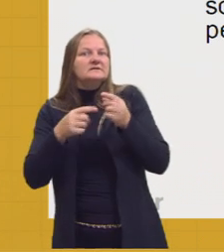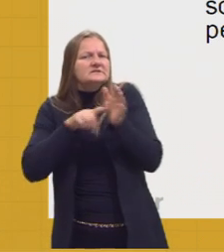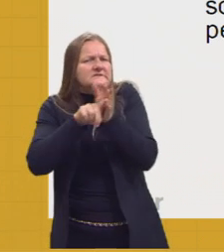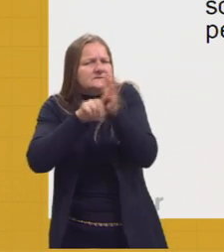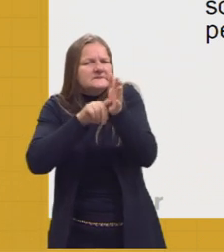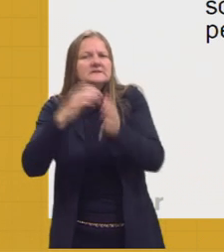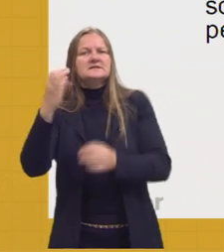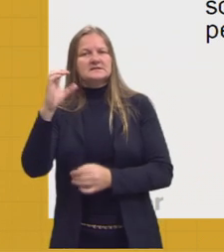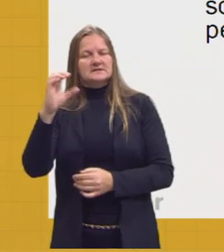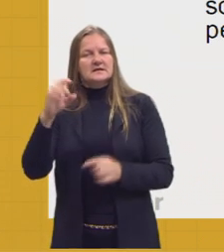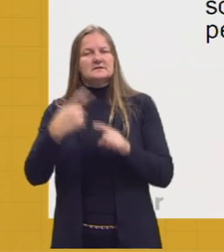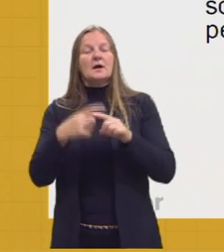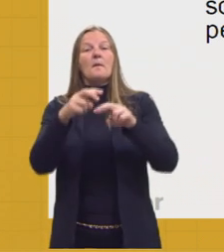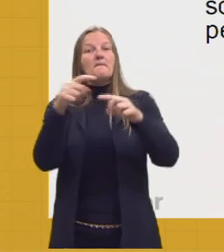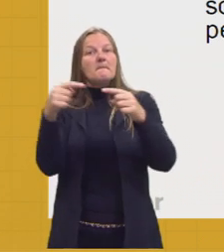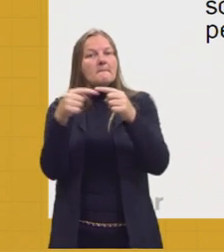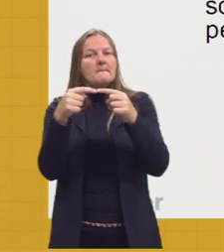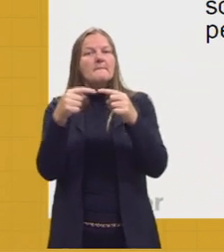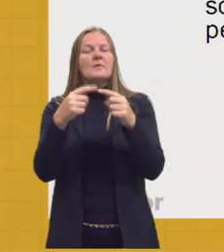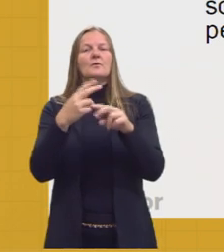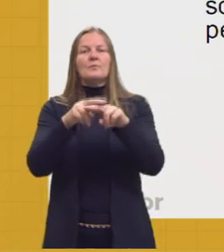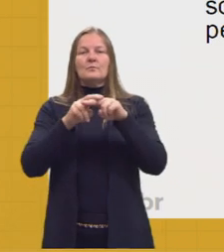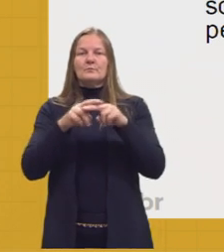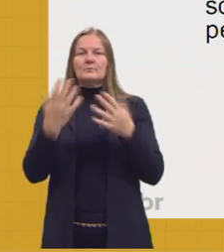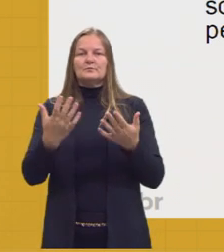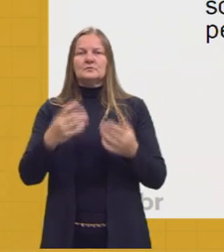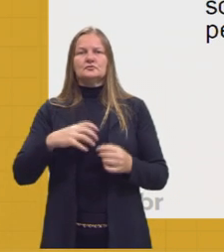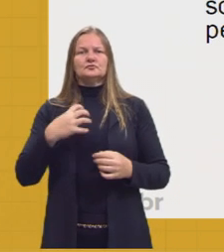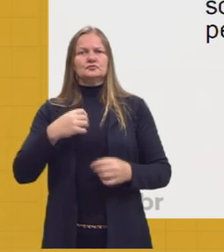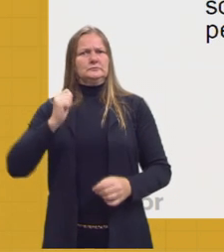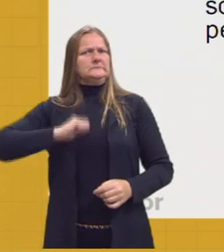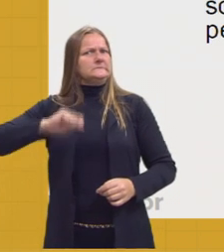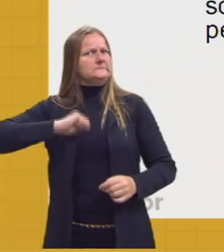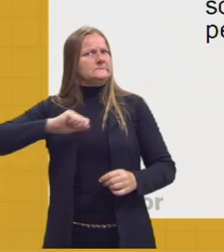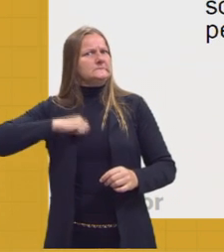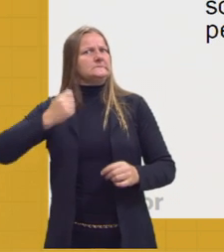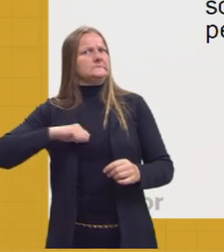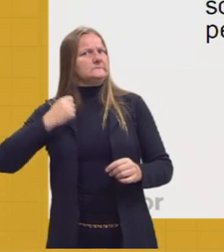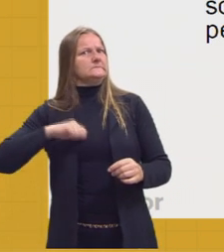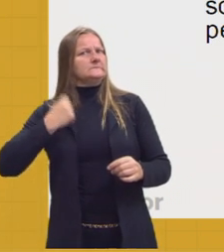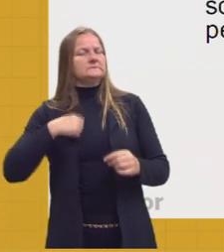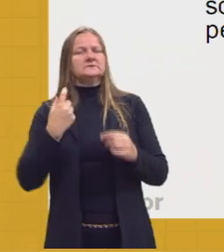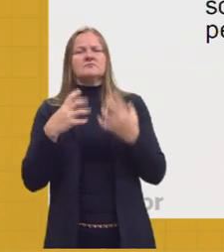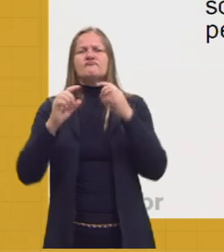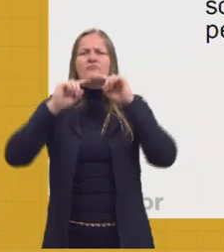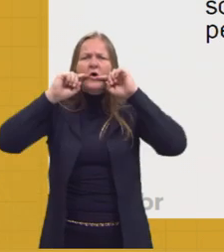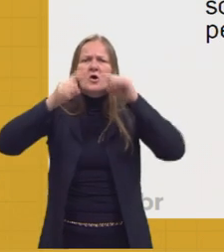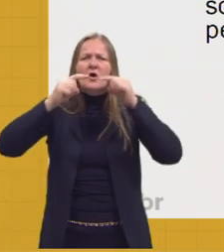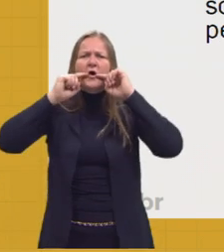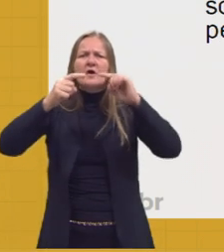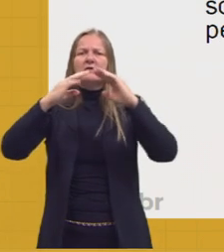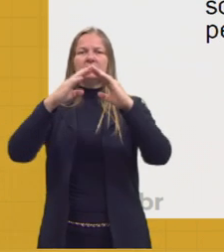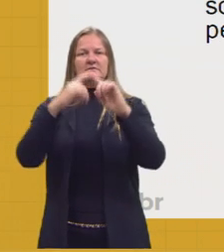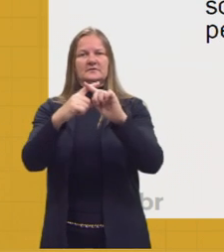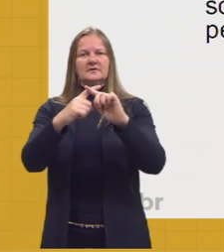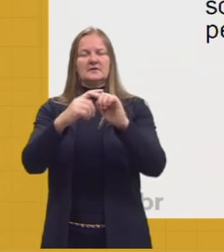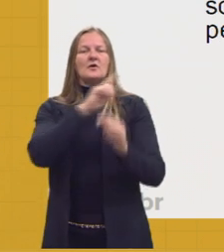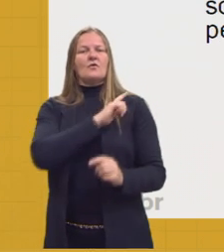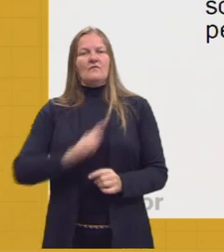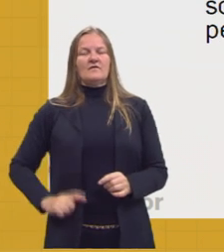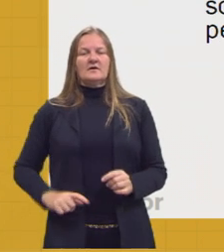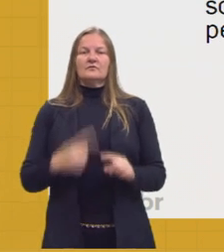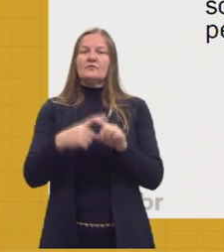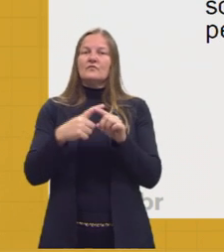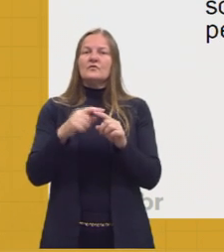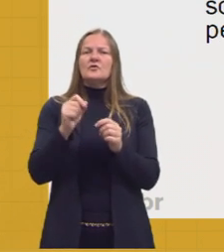E por esse motivo, por ser tão rebelde, criticar várias vezes a questão da igreja e do governo, ele